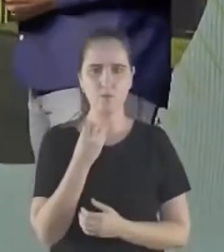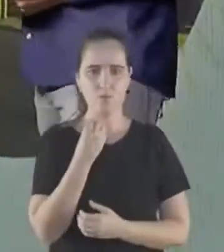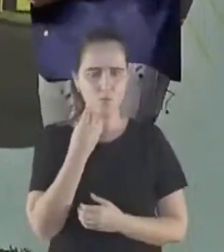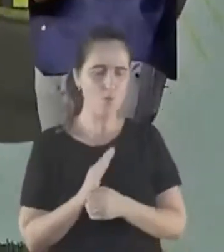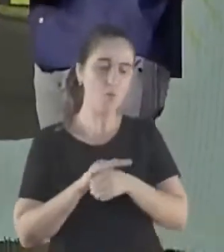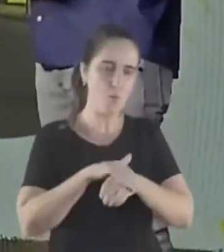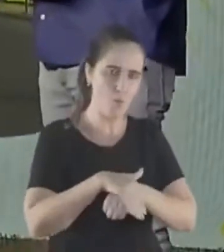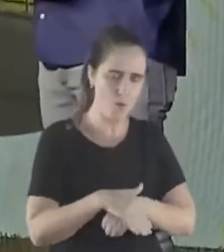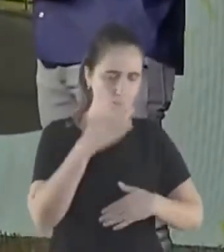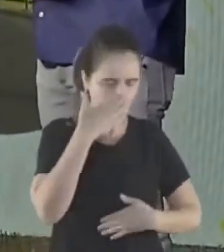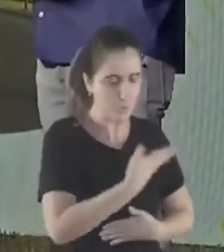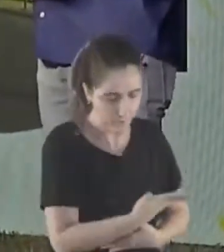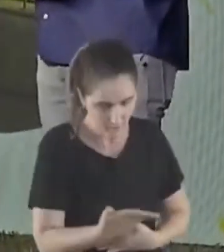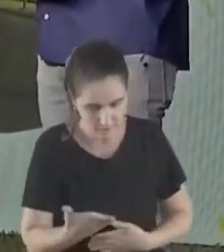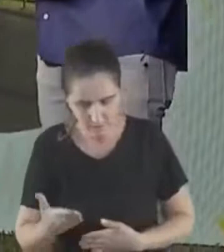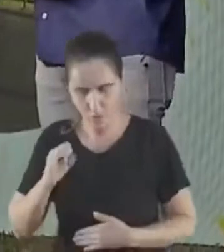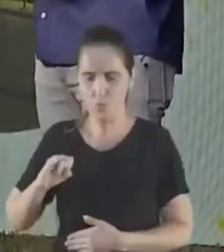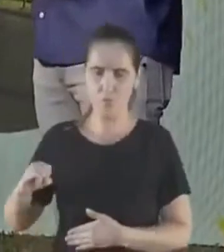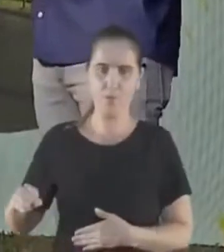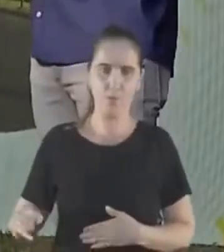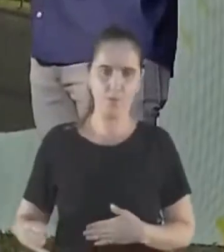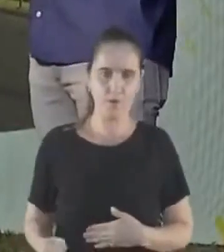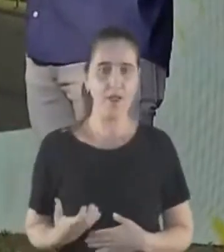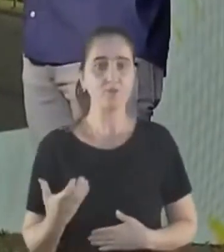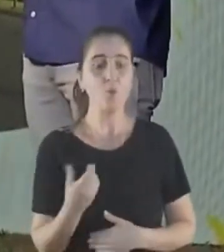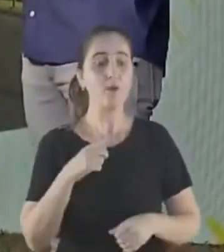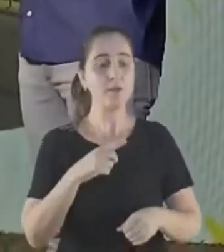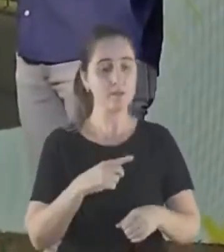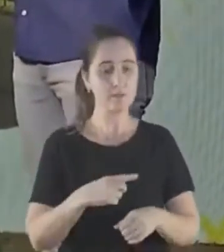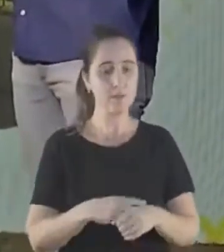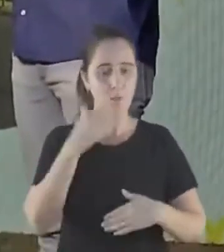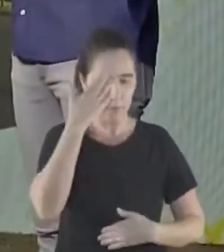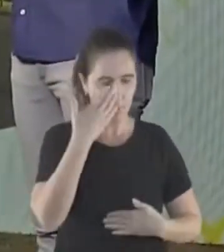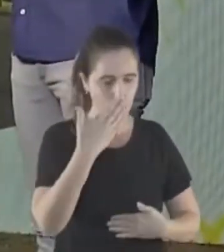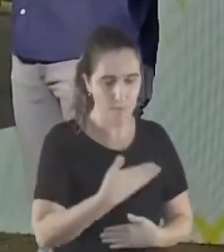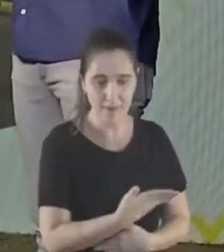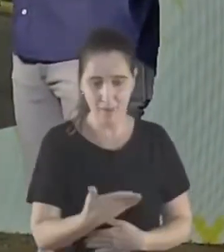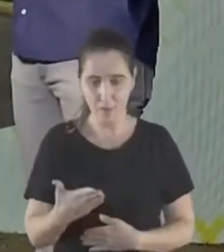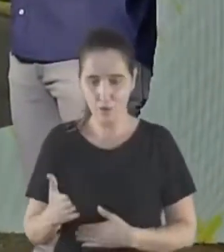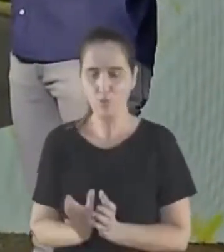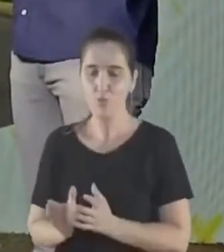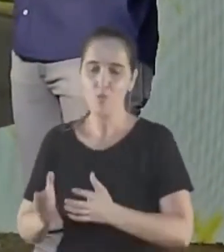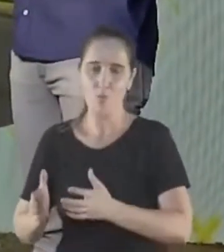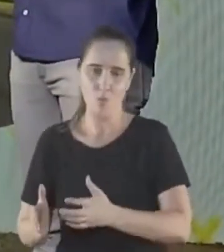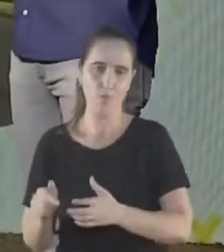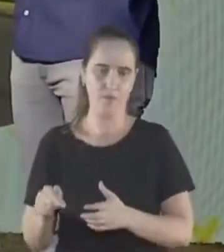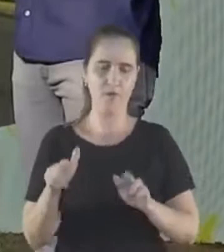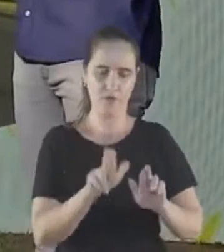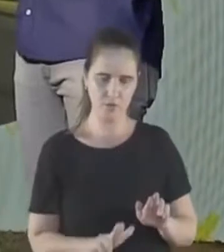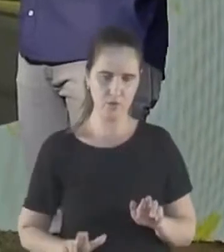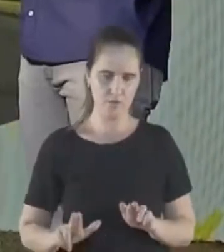a todos pela oportunidade. Quero, nesse momento, cumprimentar toda a comunidade acadêmica da nossa universidade,